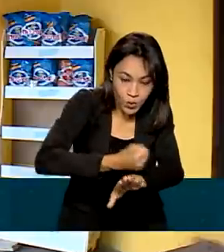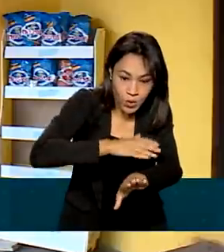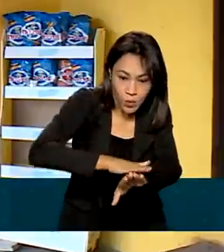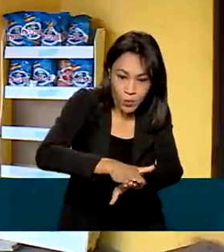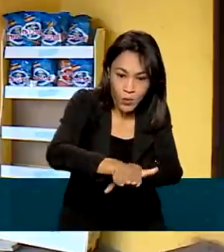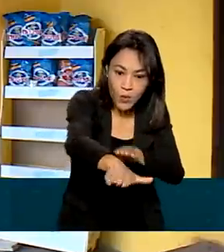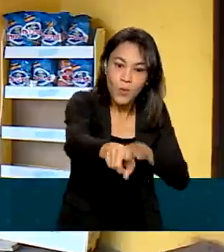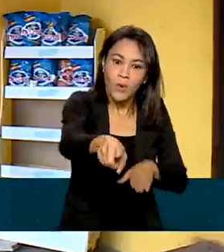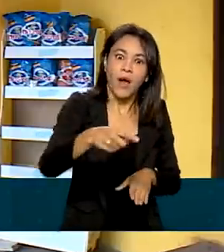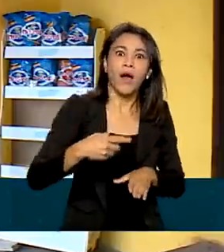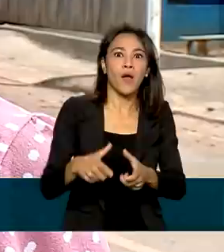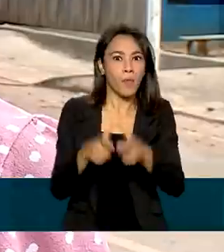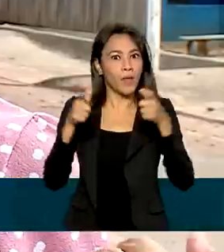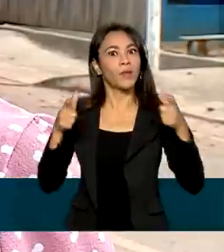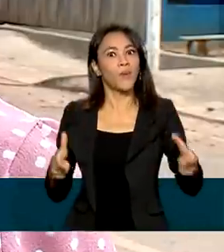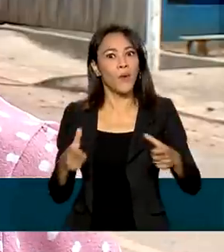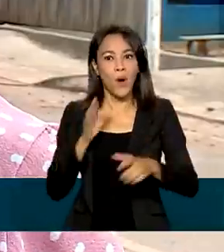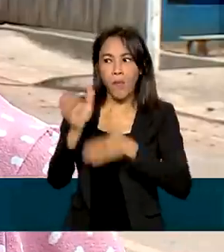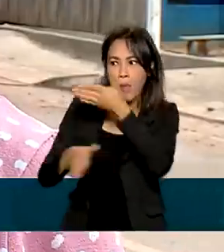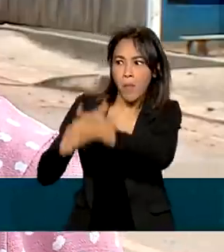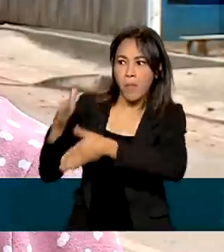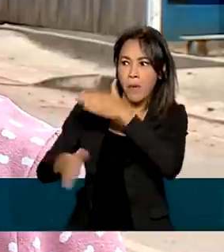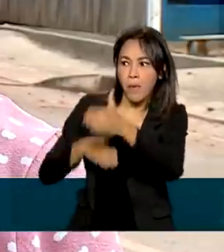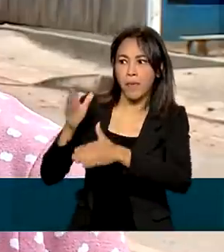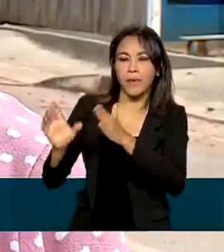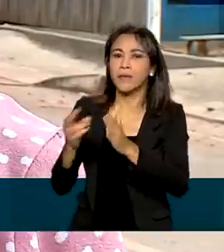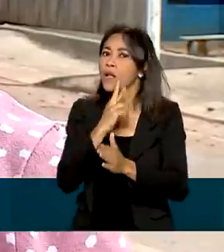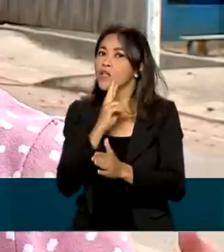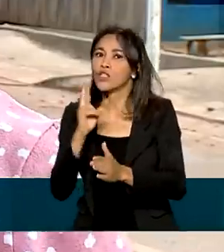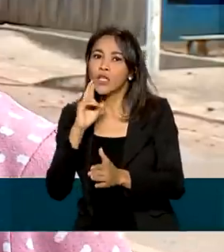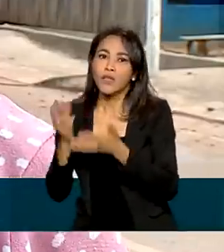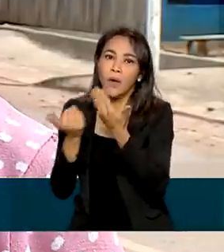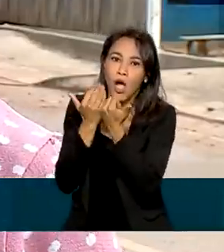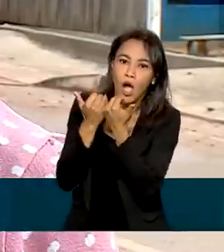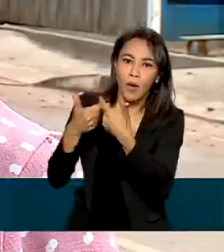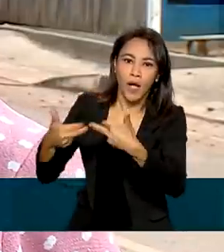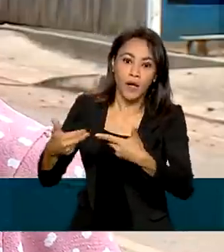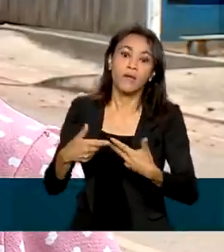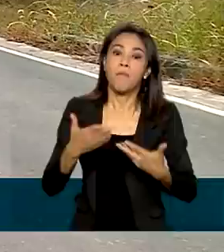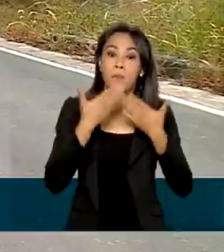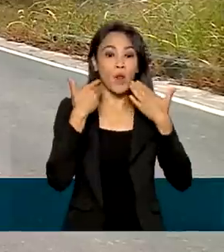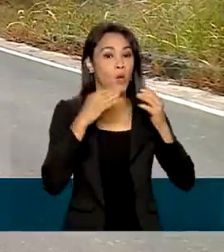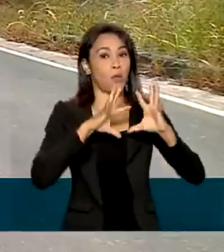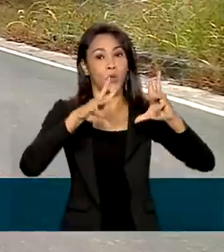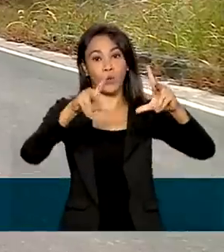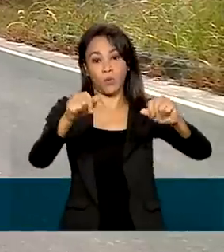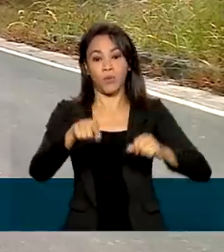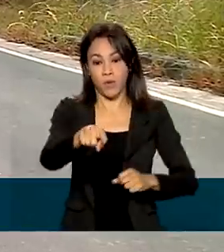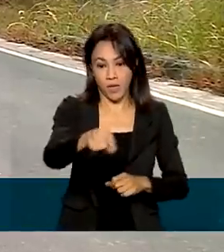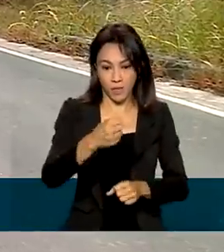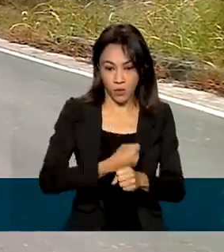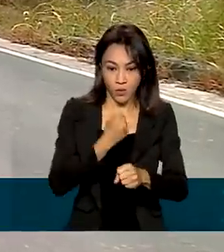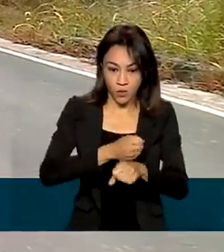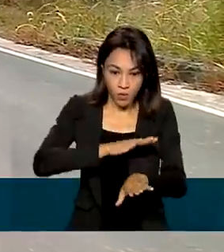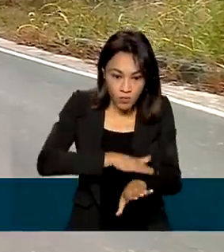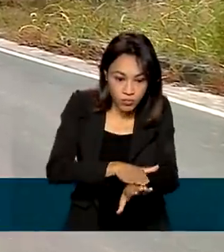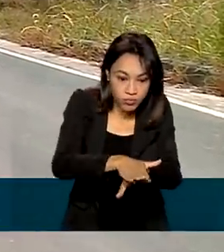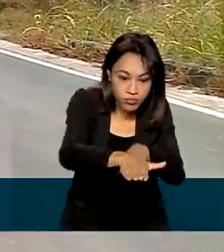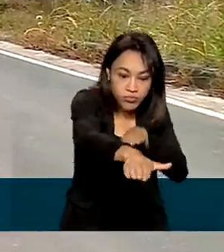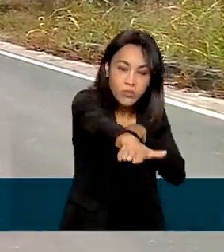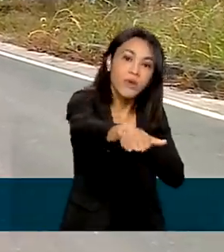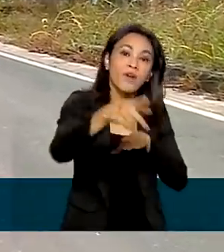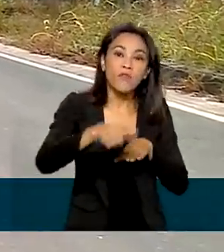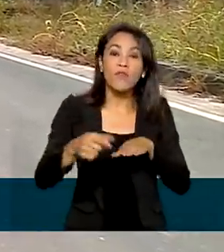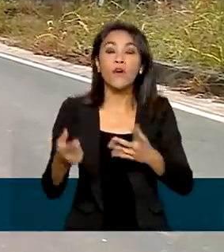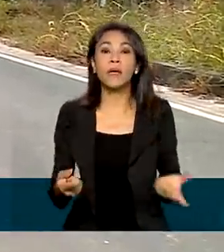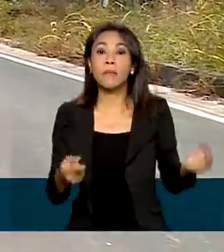lanchonete aumentou. O asfalto melhorou, a melhora não só para mim, mas para todo mundo. A obra foi realizada por meio de um convênio